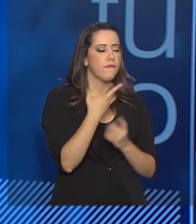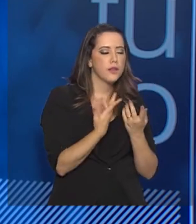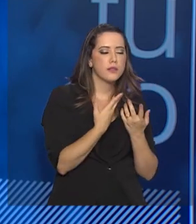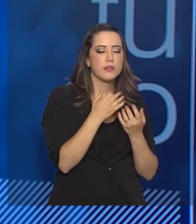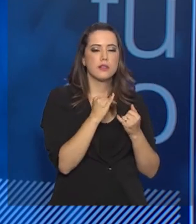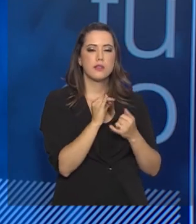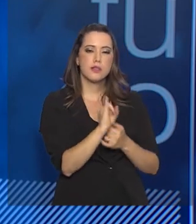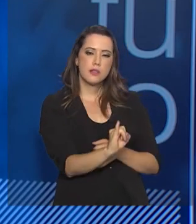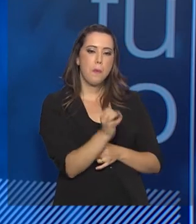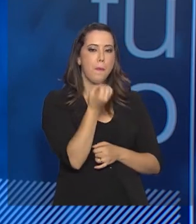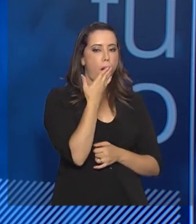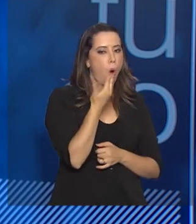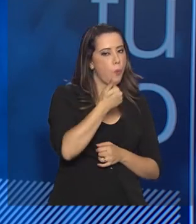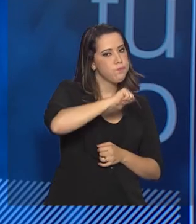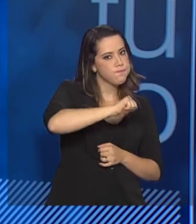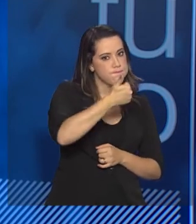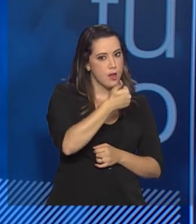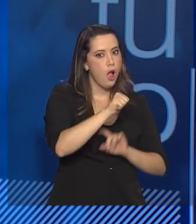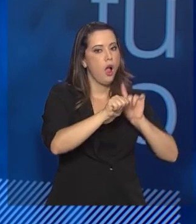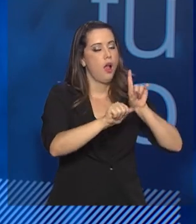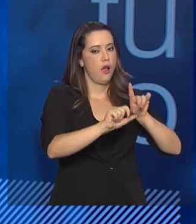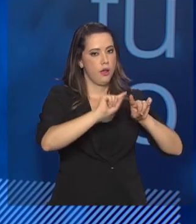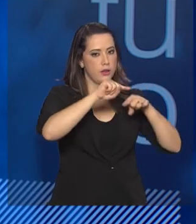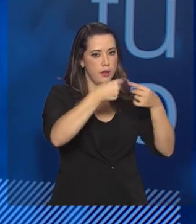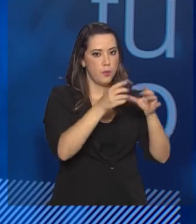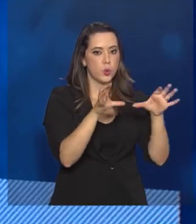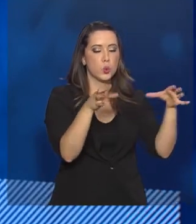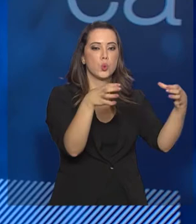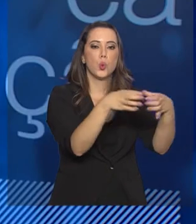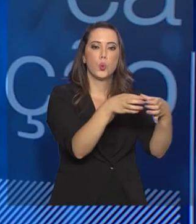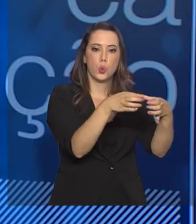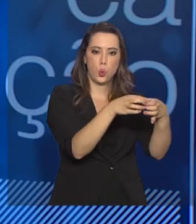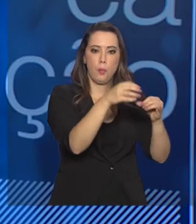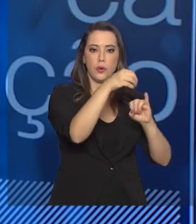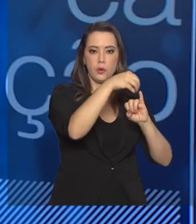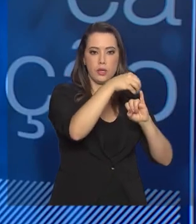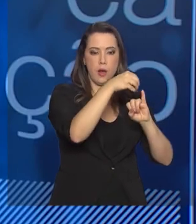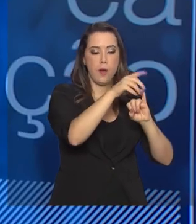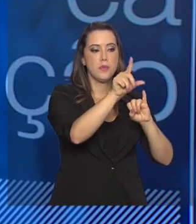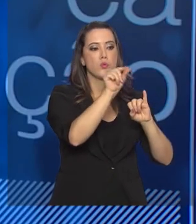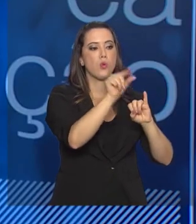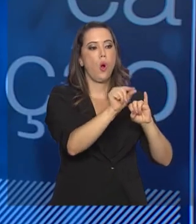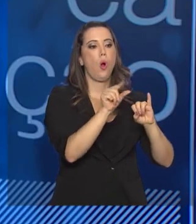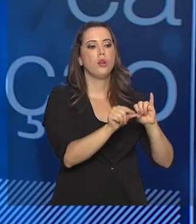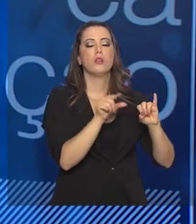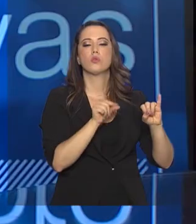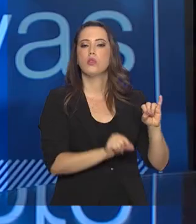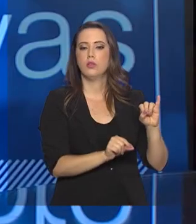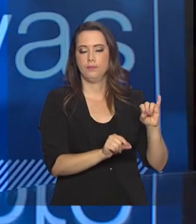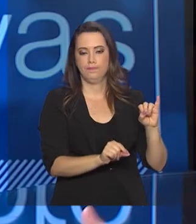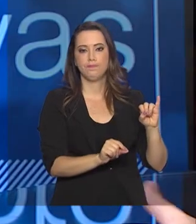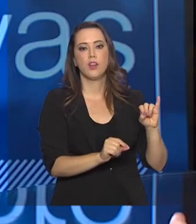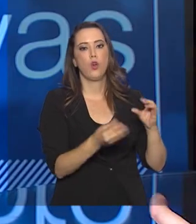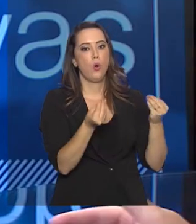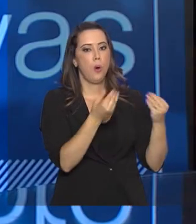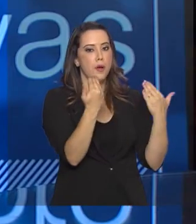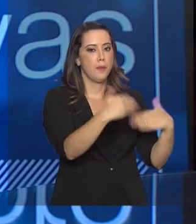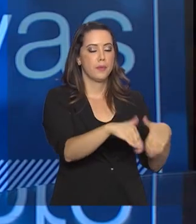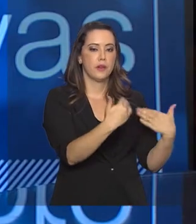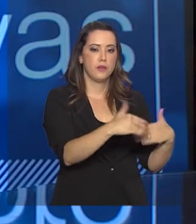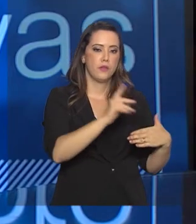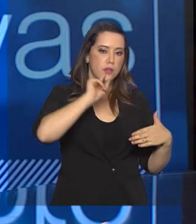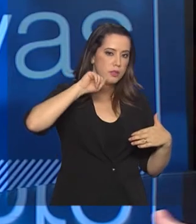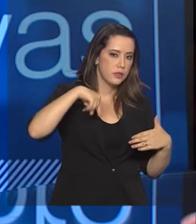E depois a equipe do INEP monta a prova, faz escolha as questões que vão compor a prova. E aí depois